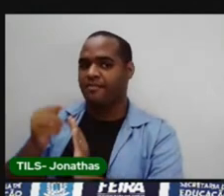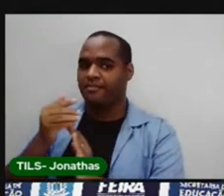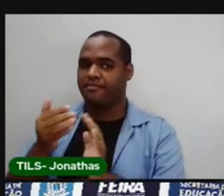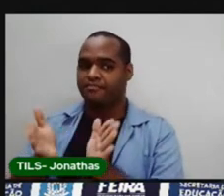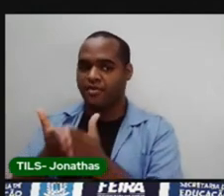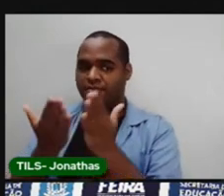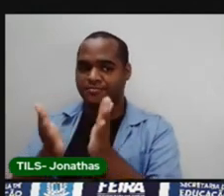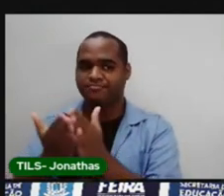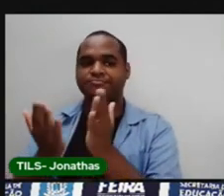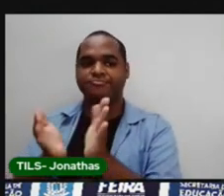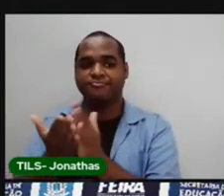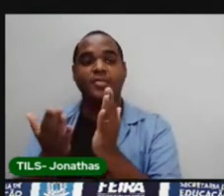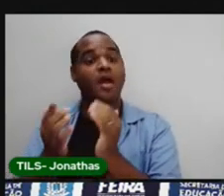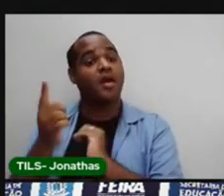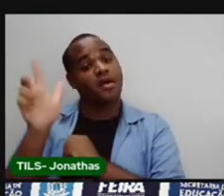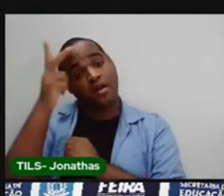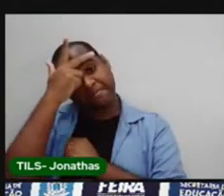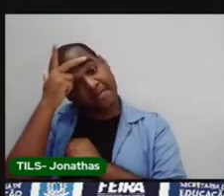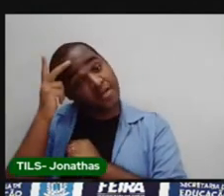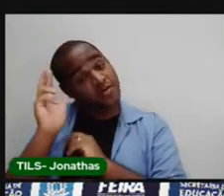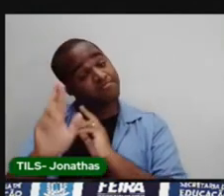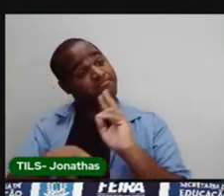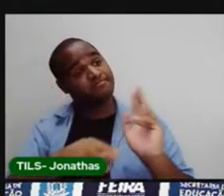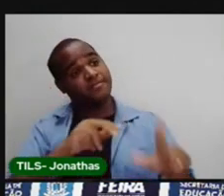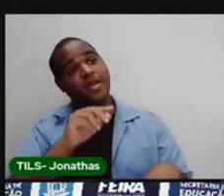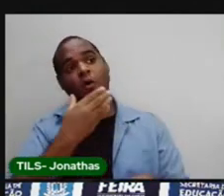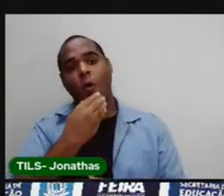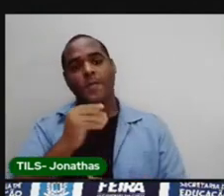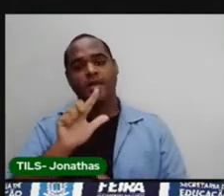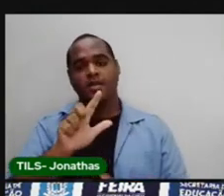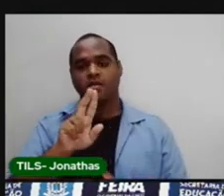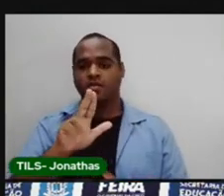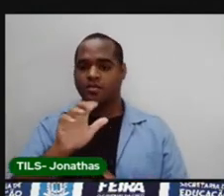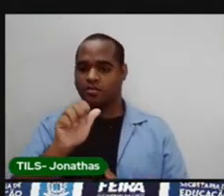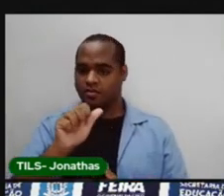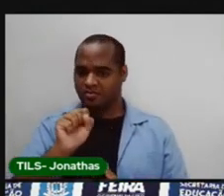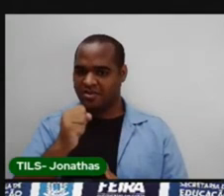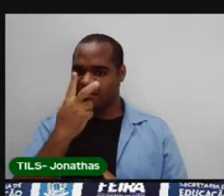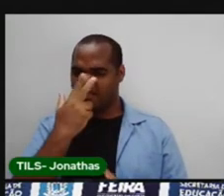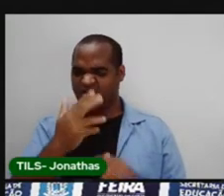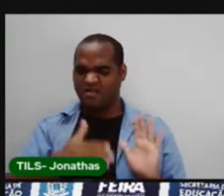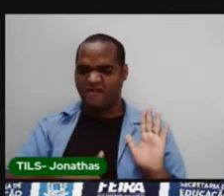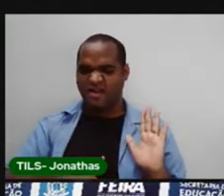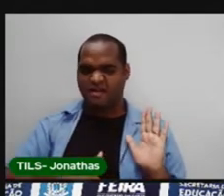Já para outras pessoas, Lucas da Feira era um bandido.